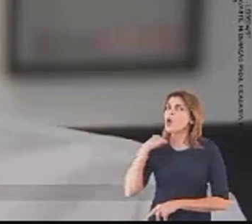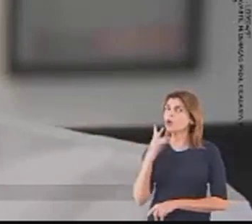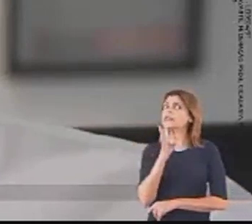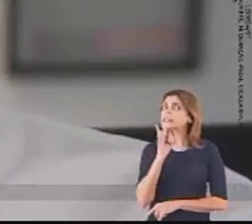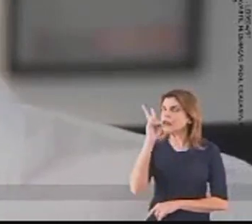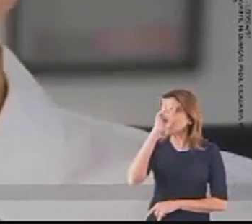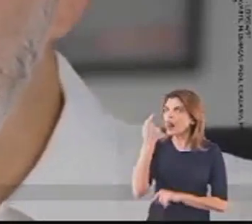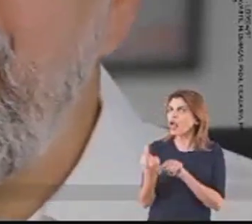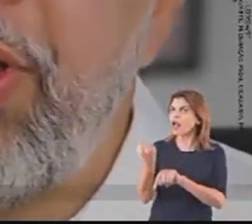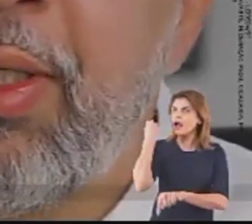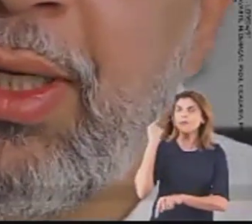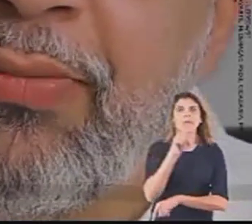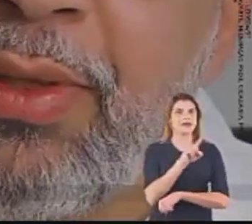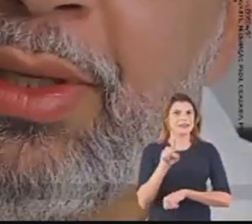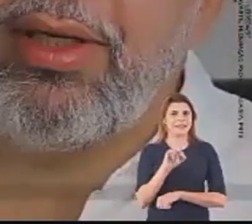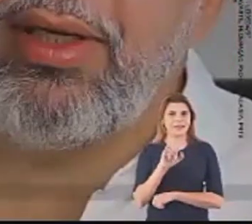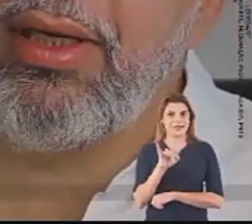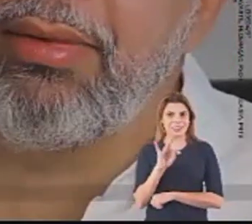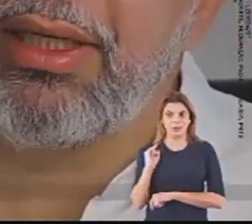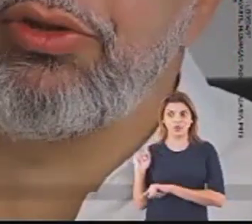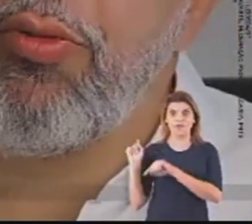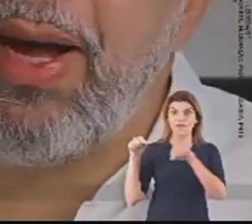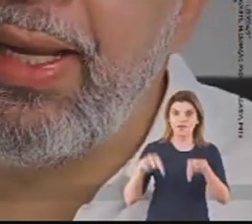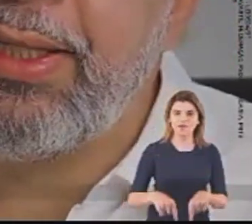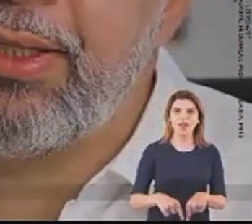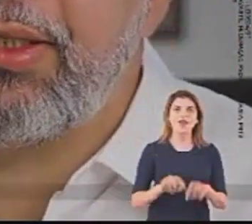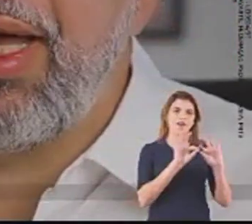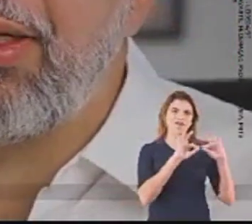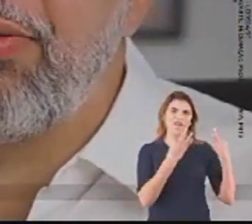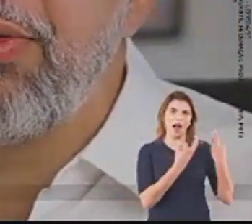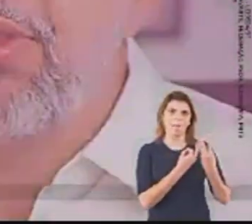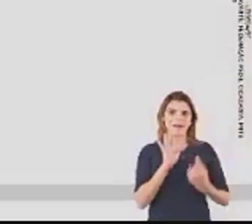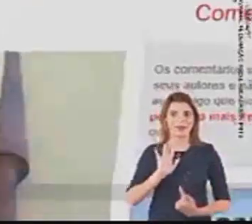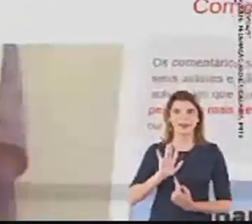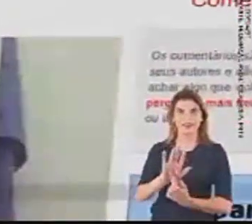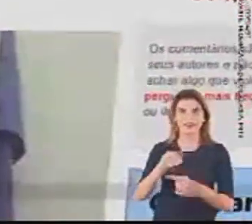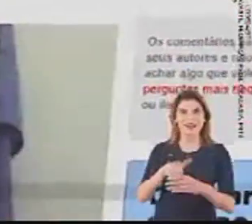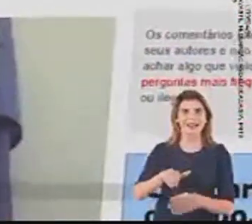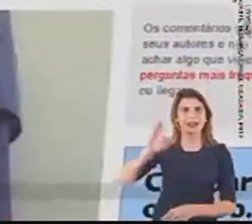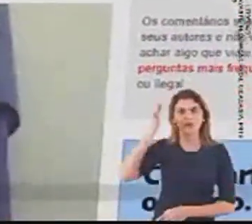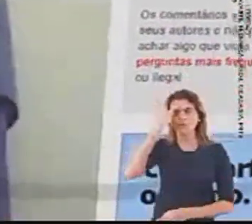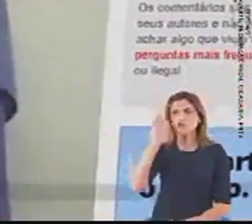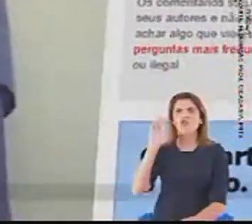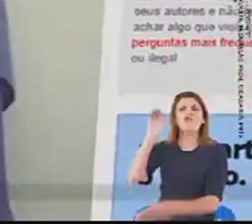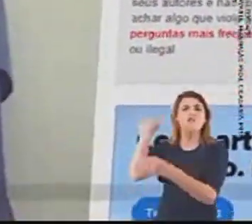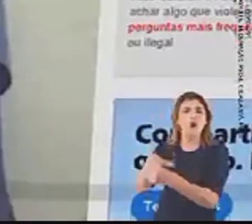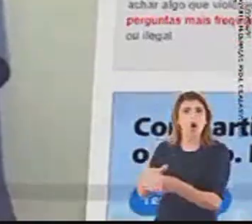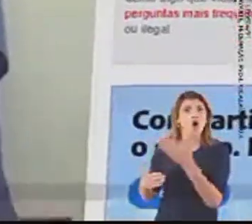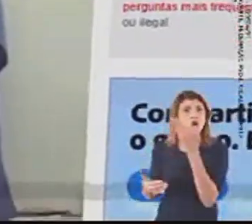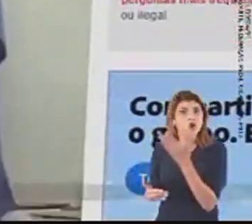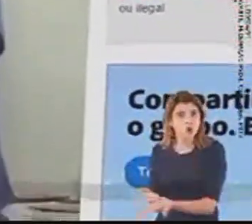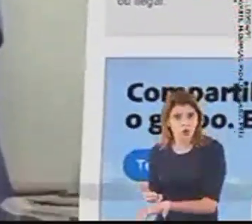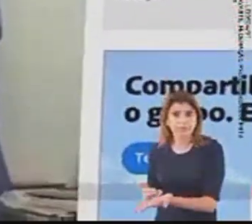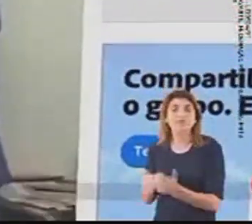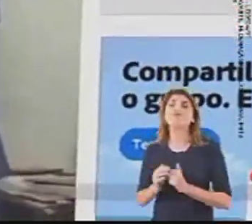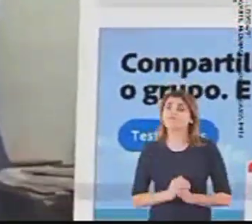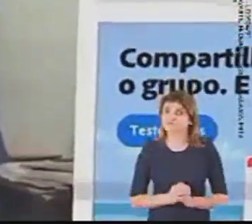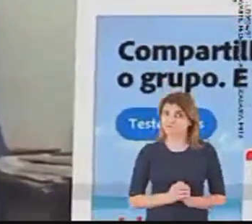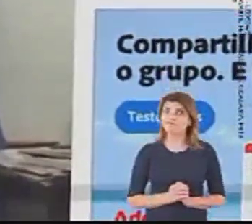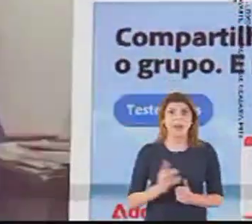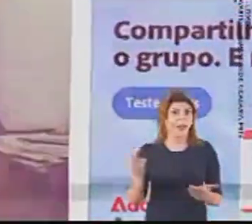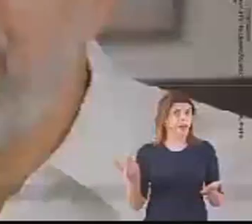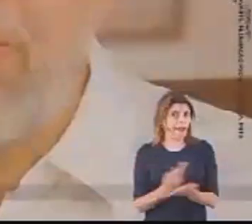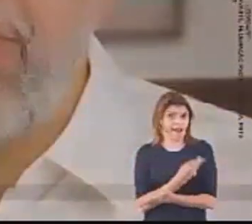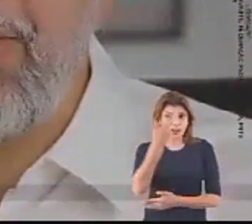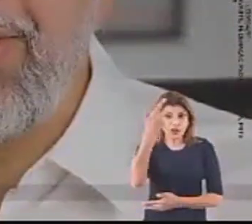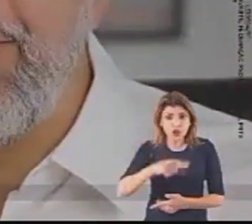Lembra quando o Zito veio aqui e lançou um parente candidato? E o povo votou no Valdezito. A população não